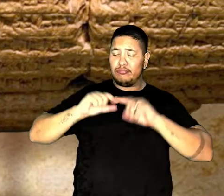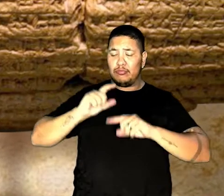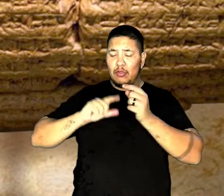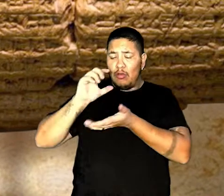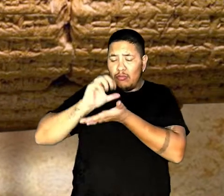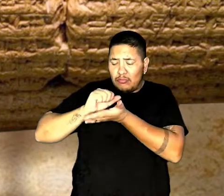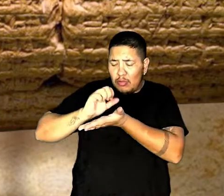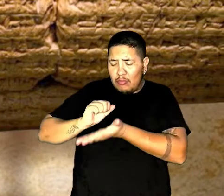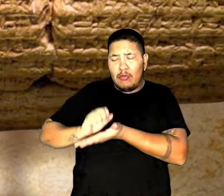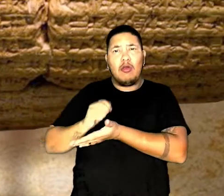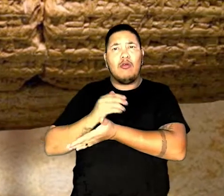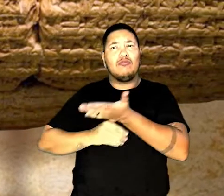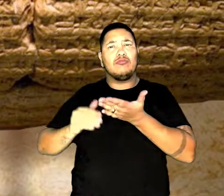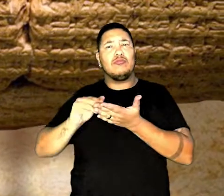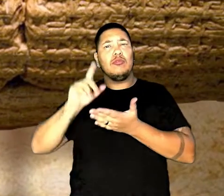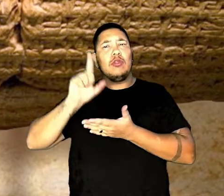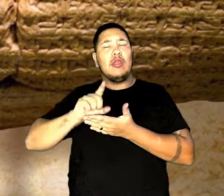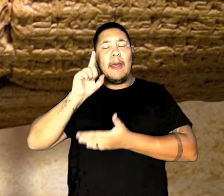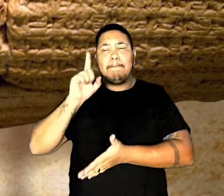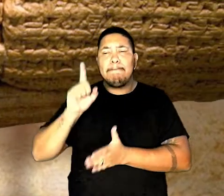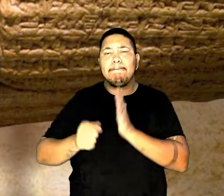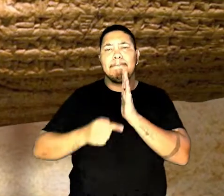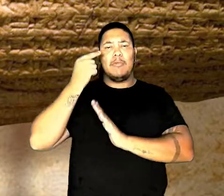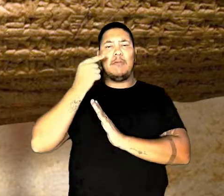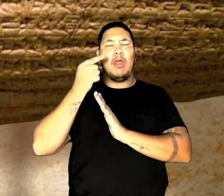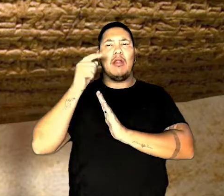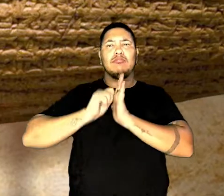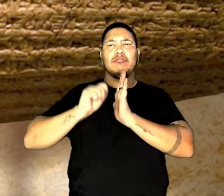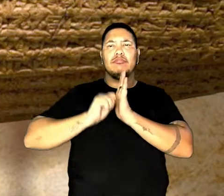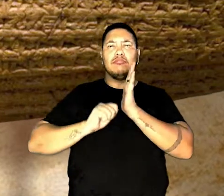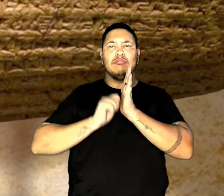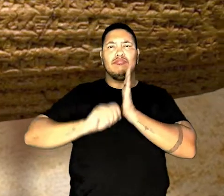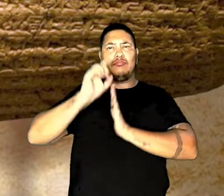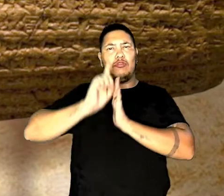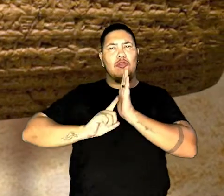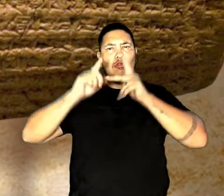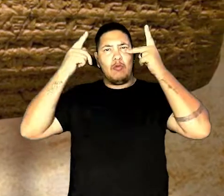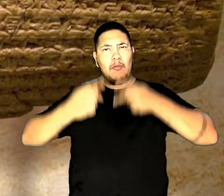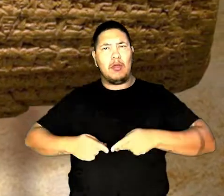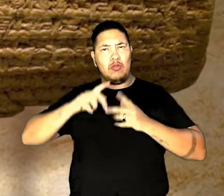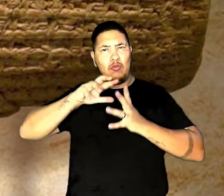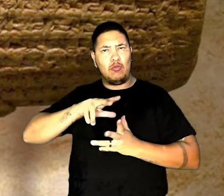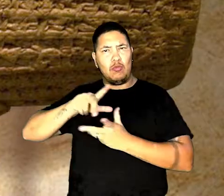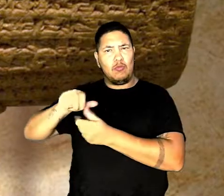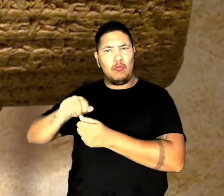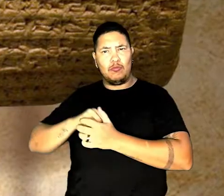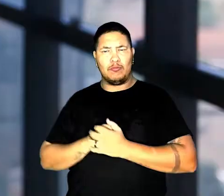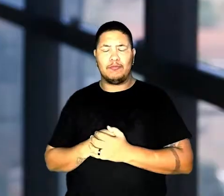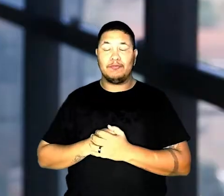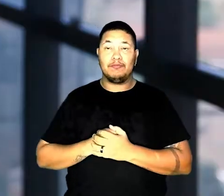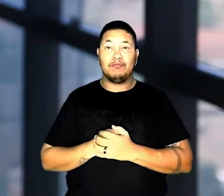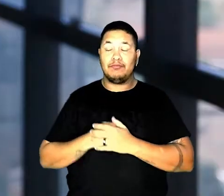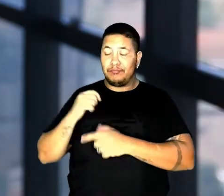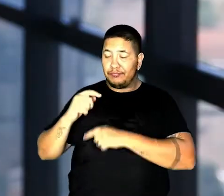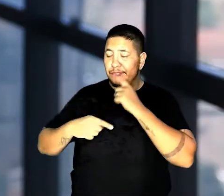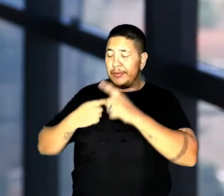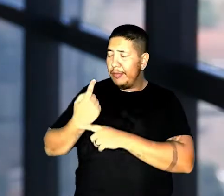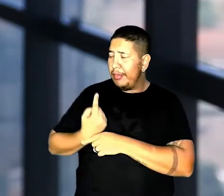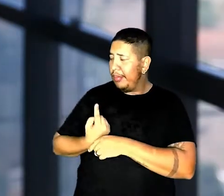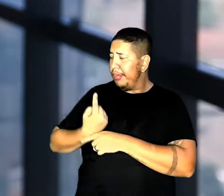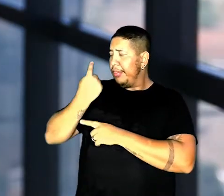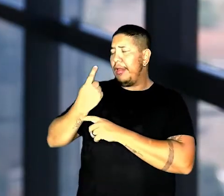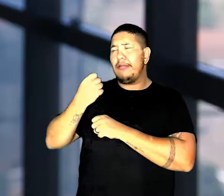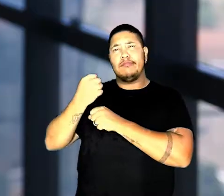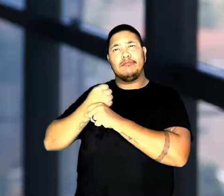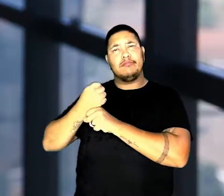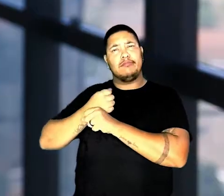registro do que é considerado a primeira escritura dos Direitos Humanos no mundo. Depois disso, lá